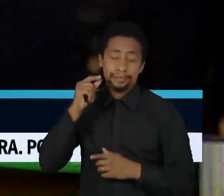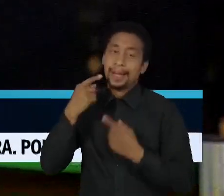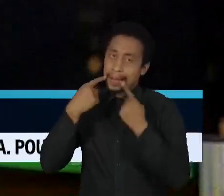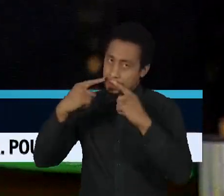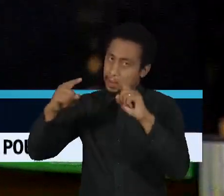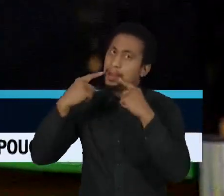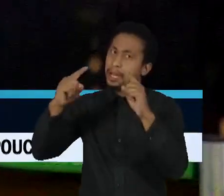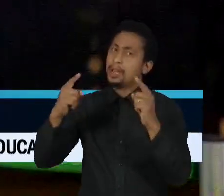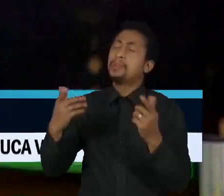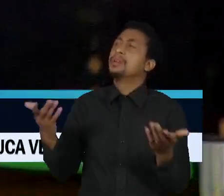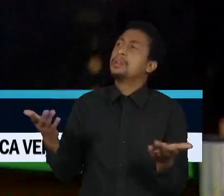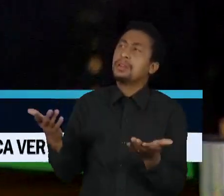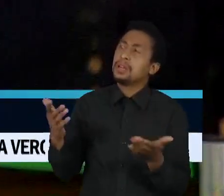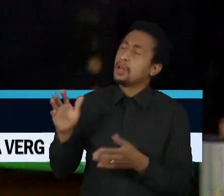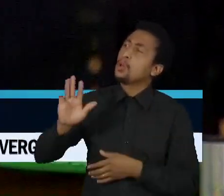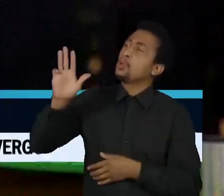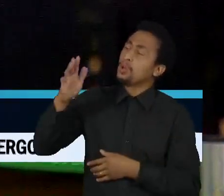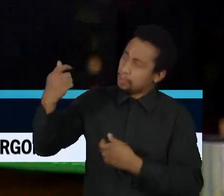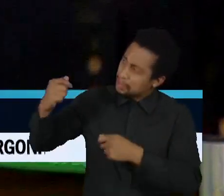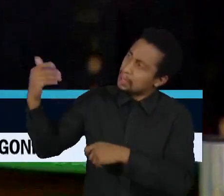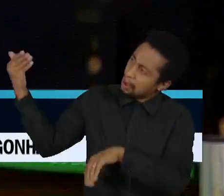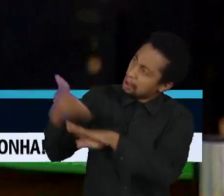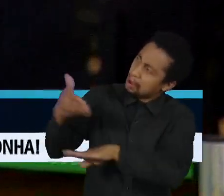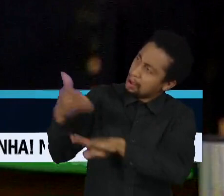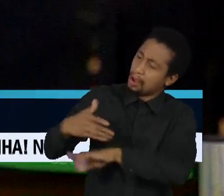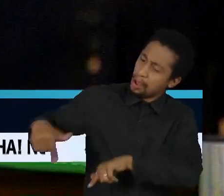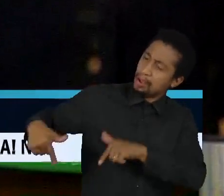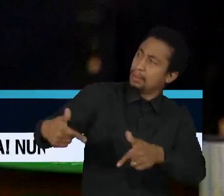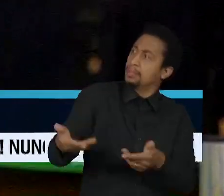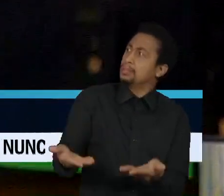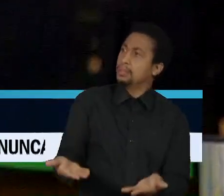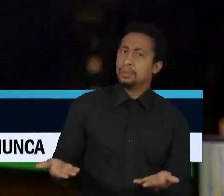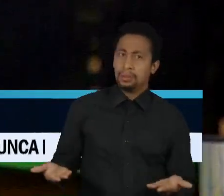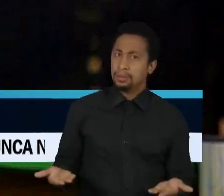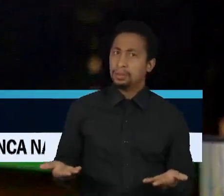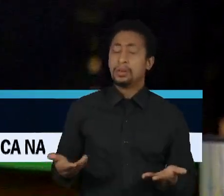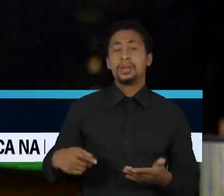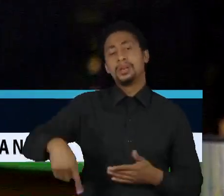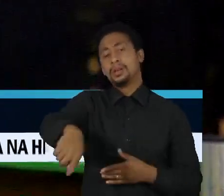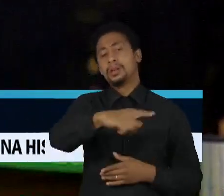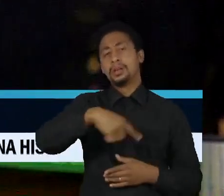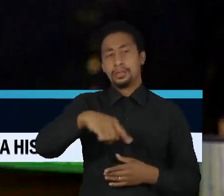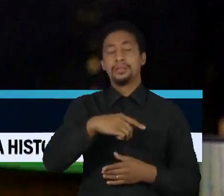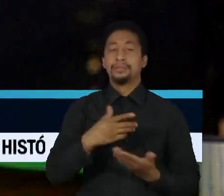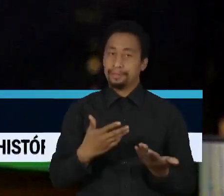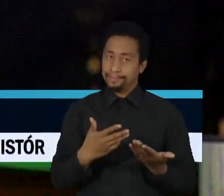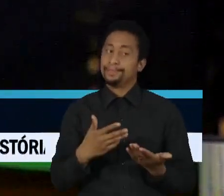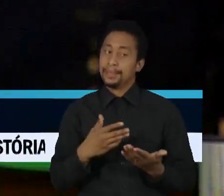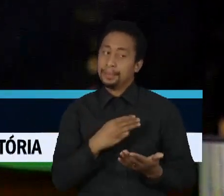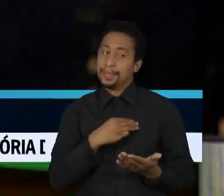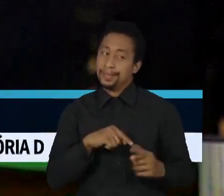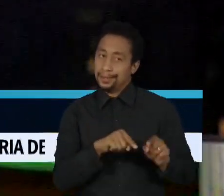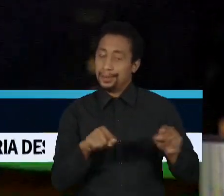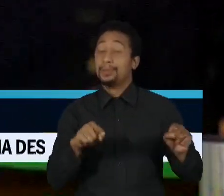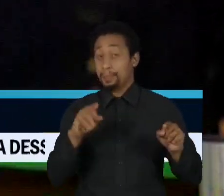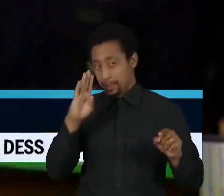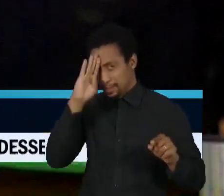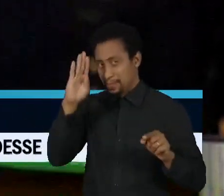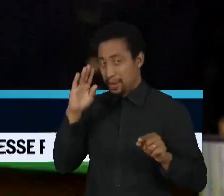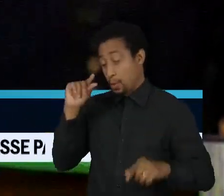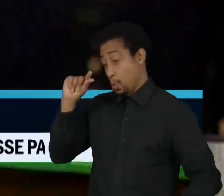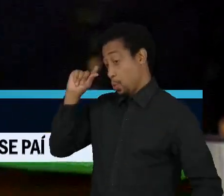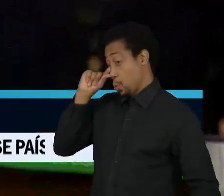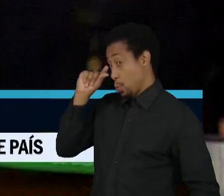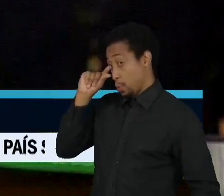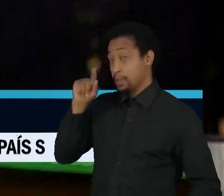participação mais ativa de Lula, colocando em xeque o trabalho dos ministros Rui Costa, da Casa Civil, e Alexandre